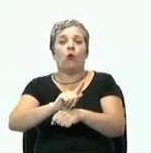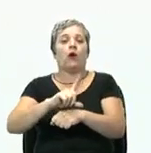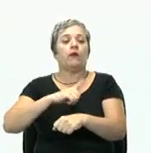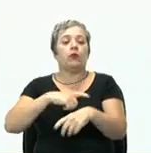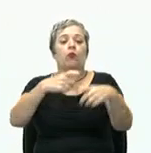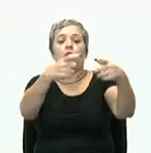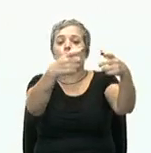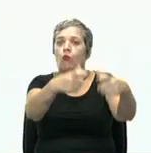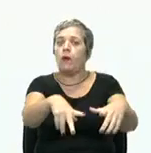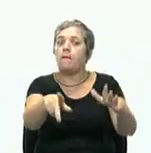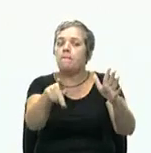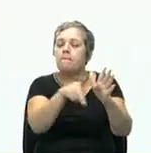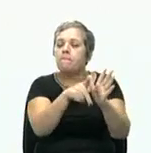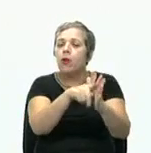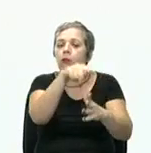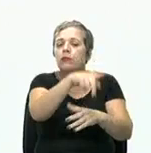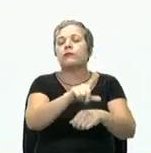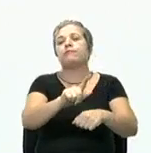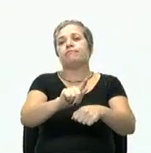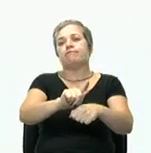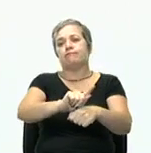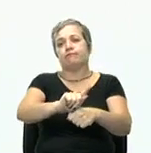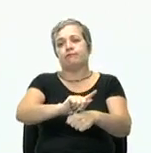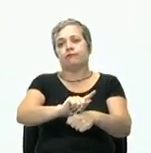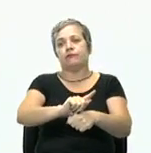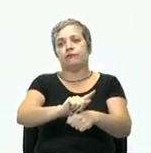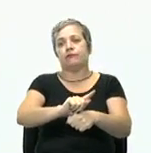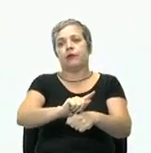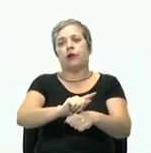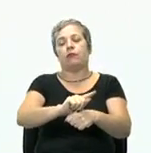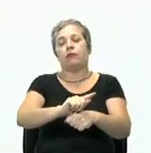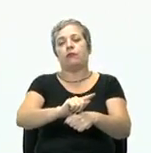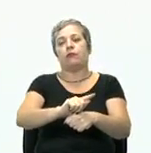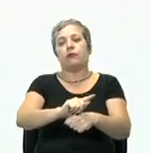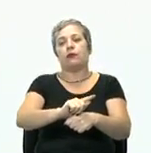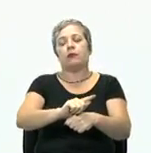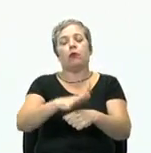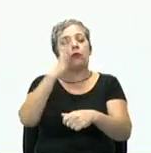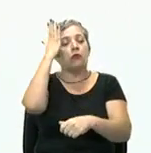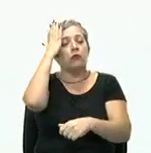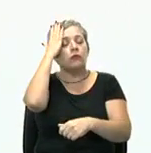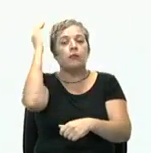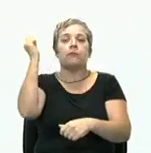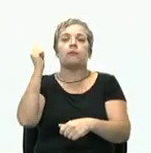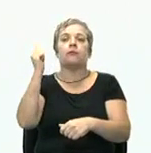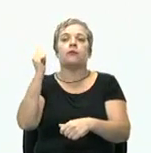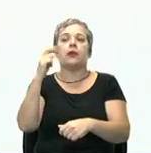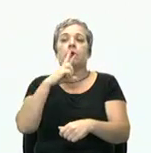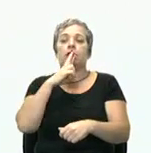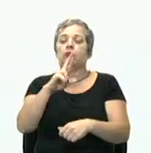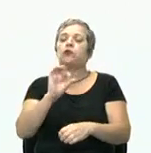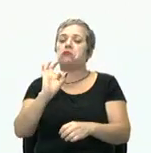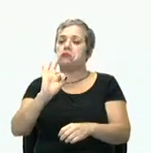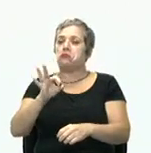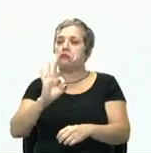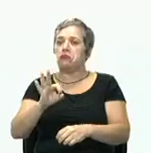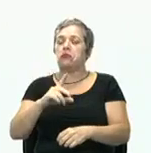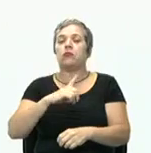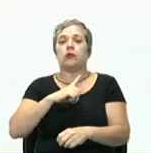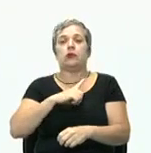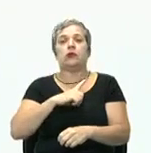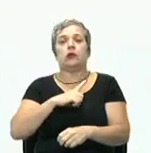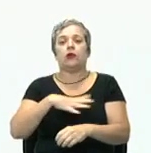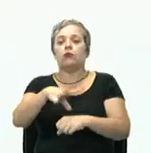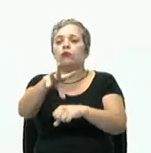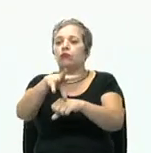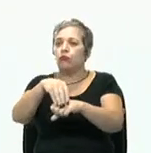um cargo que é para aquele responder de forma técnica, de forma pela minha especialização. Tem que ter aquele